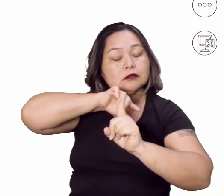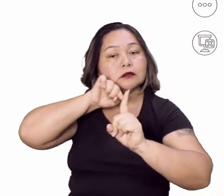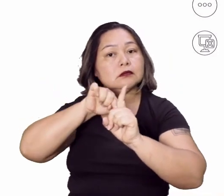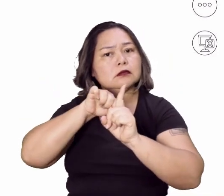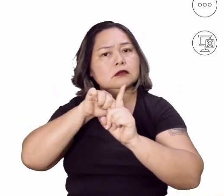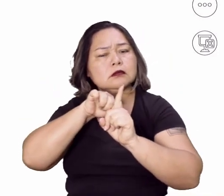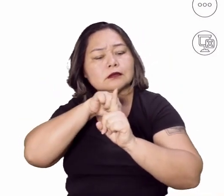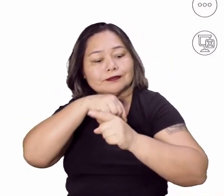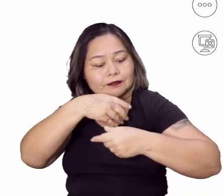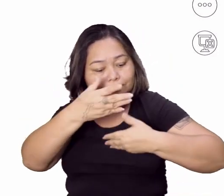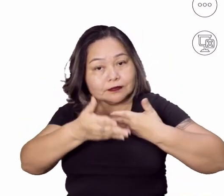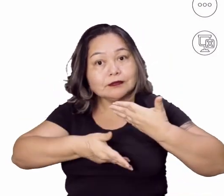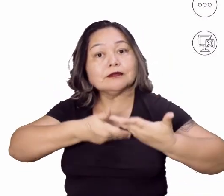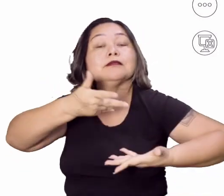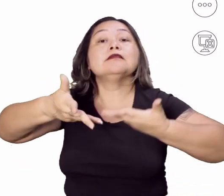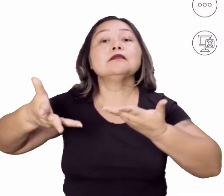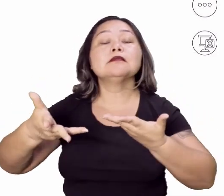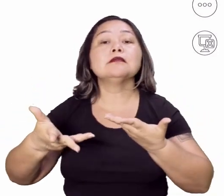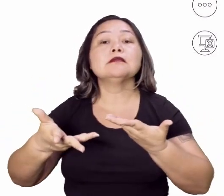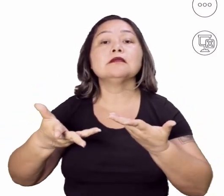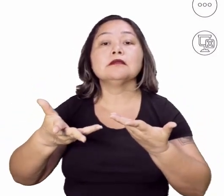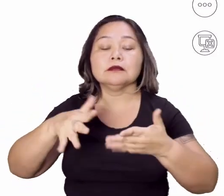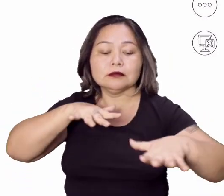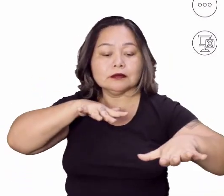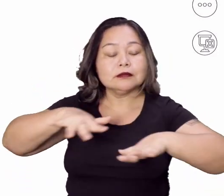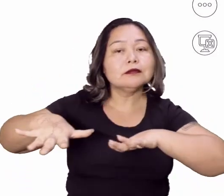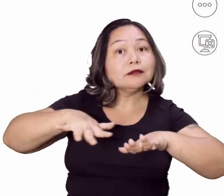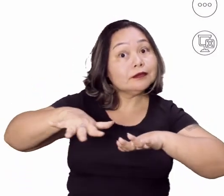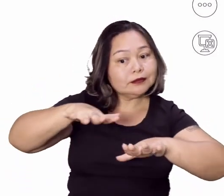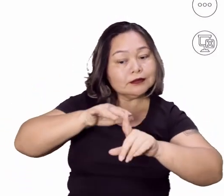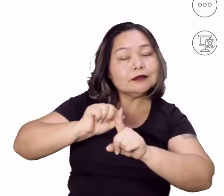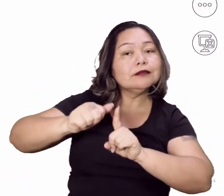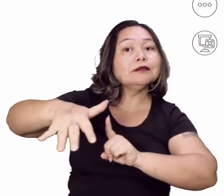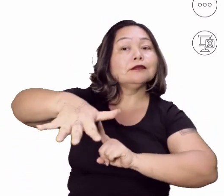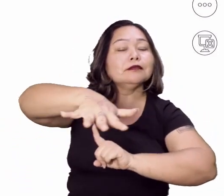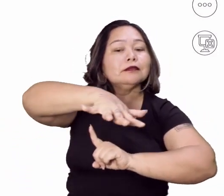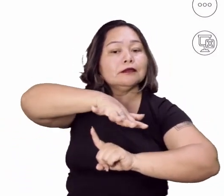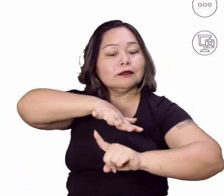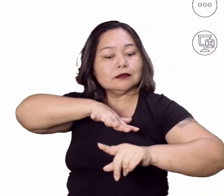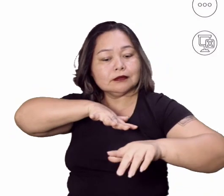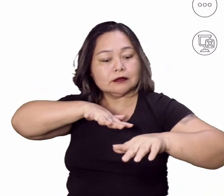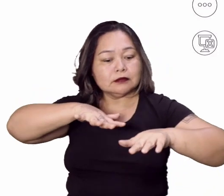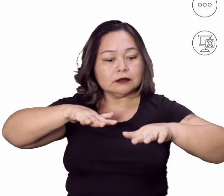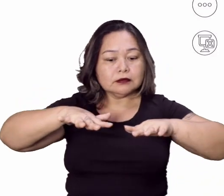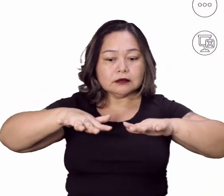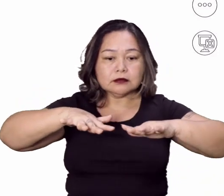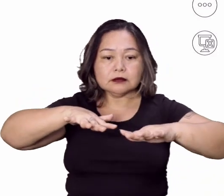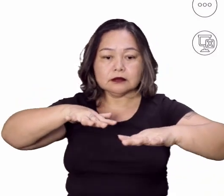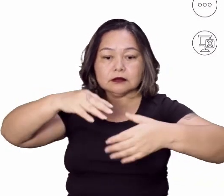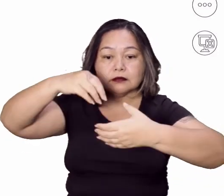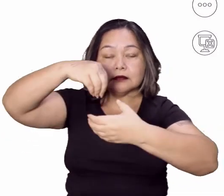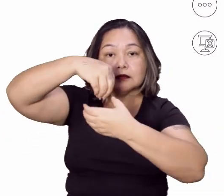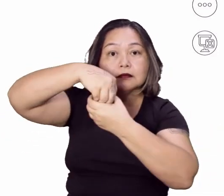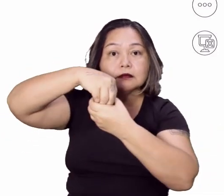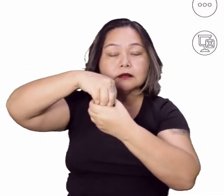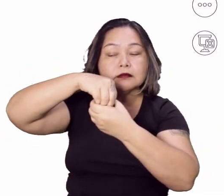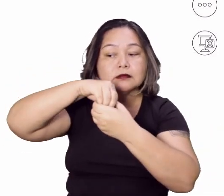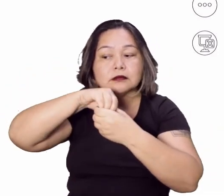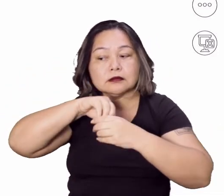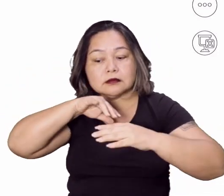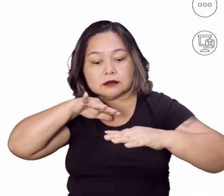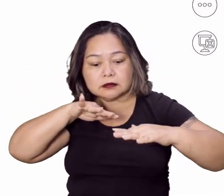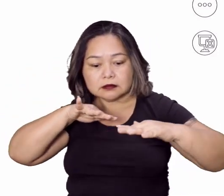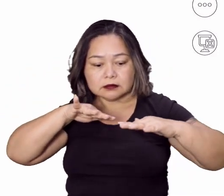dizer, esse combustível para que os movimentos sociais, eles se movam na sociedade. Eles vão aparecendo,